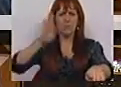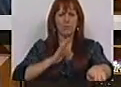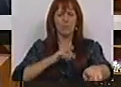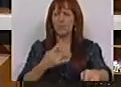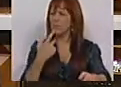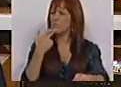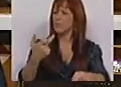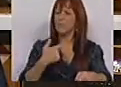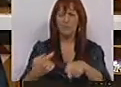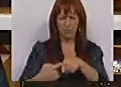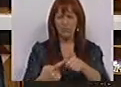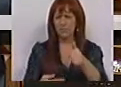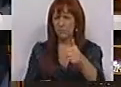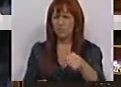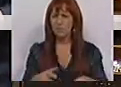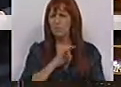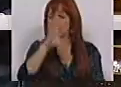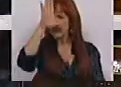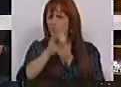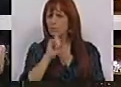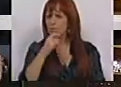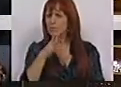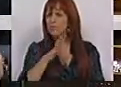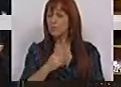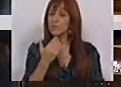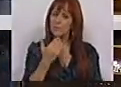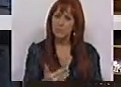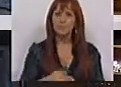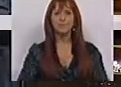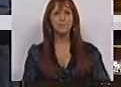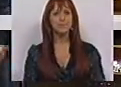resposta interessante que o Sr. Ministro poderia dar. Muito obrigado.